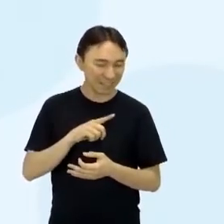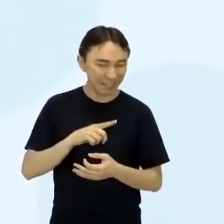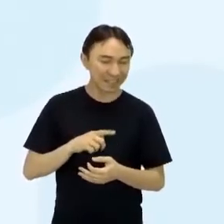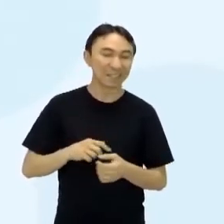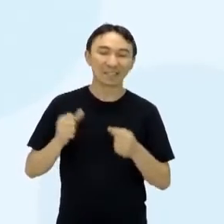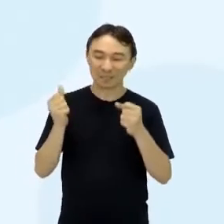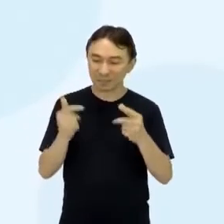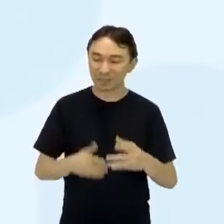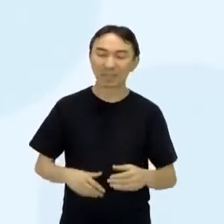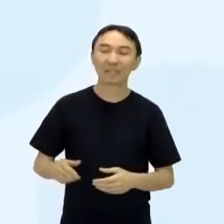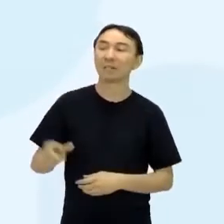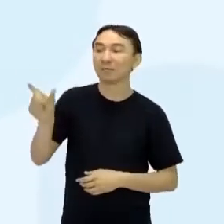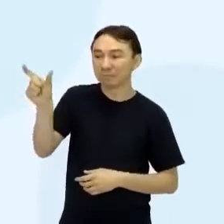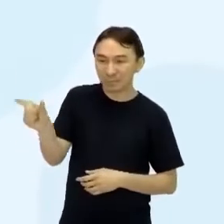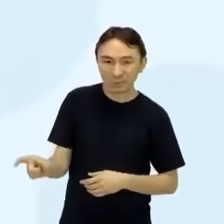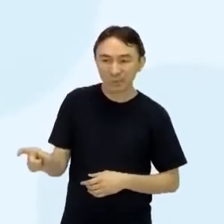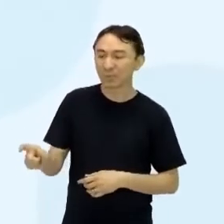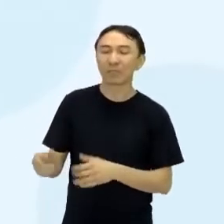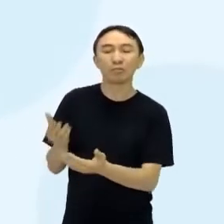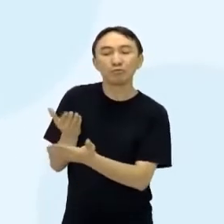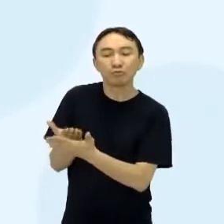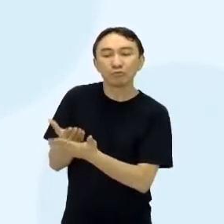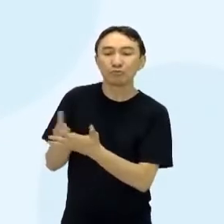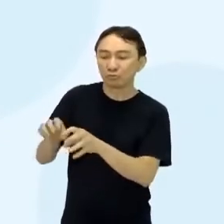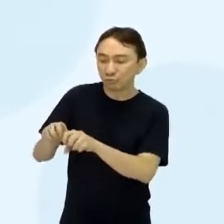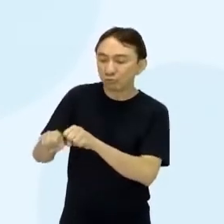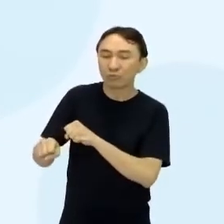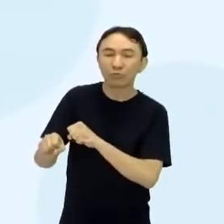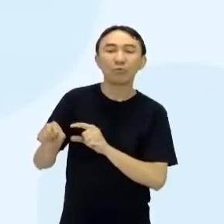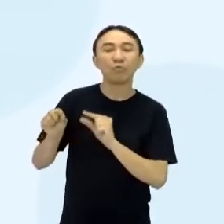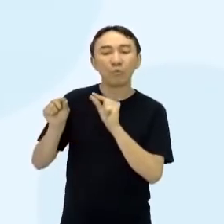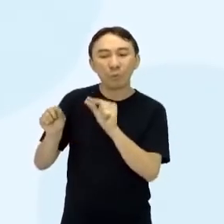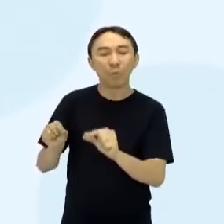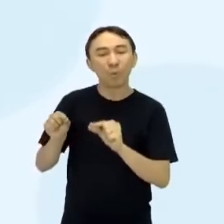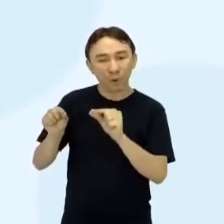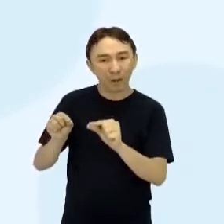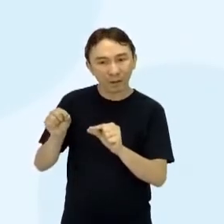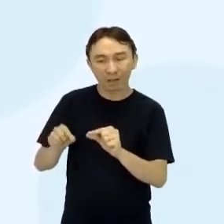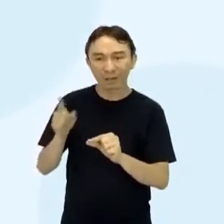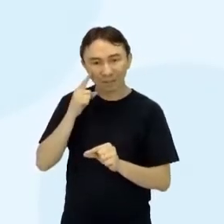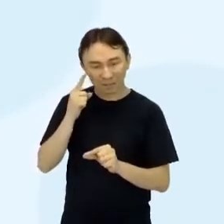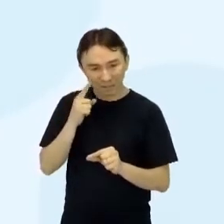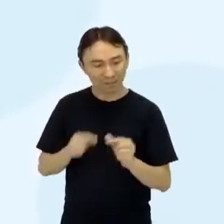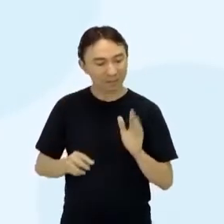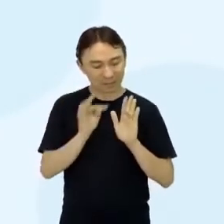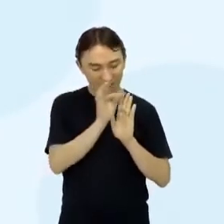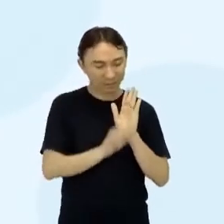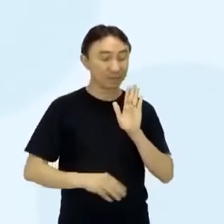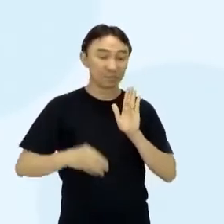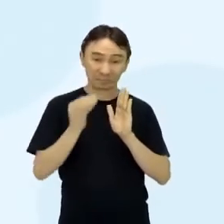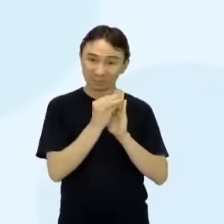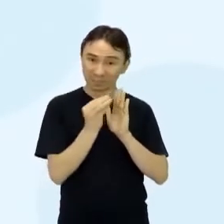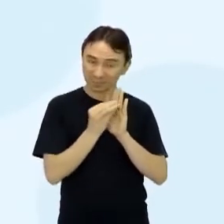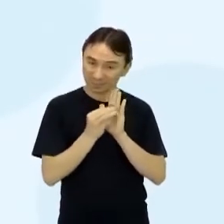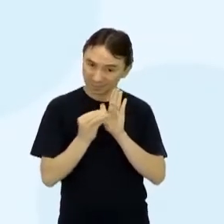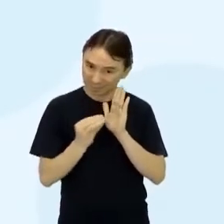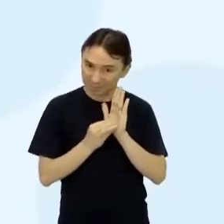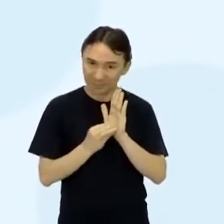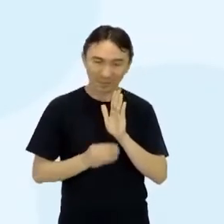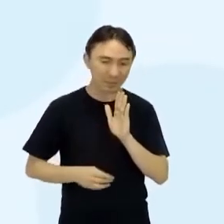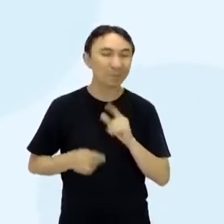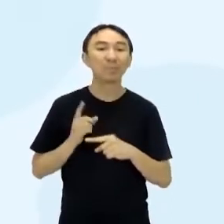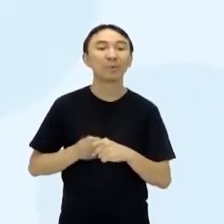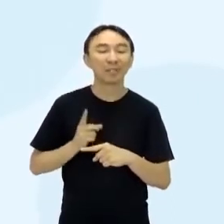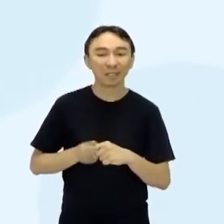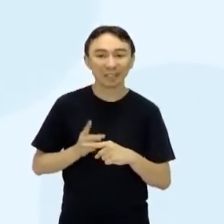menciona quem era a pessoa, o que que ela estudou, qual é o grau, né, de, vamos pensar assim, de trabalho, de dedicação, porque